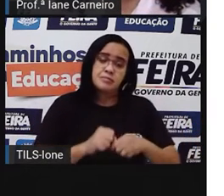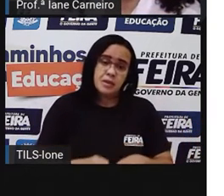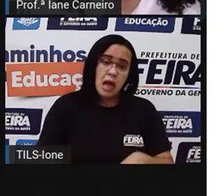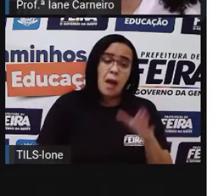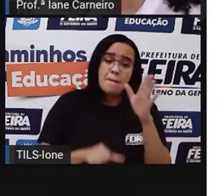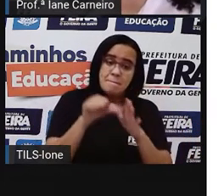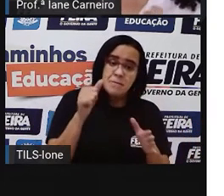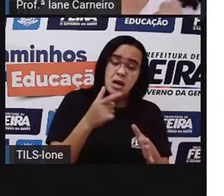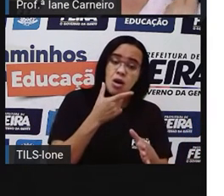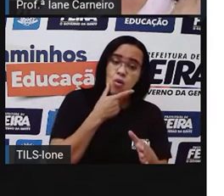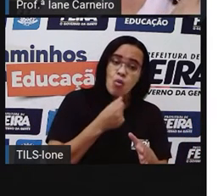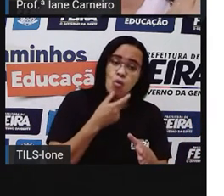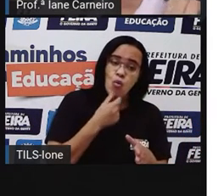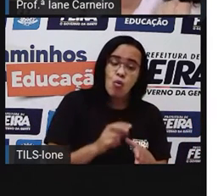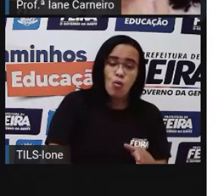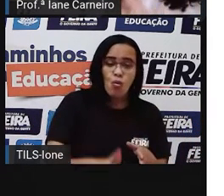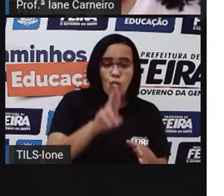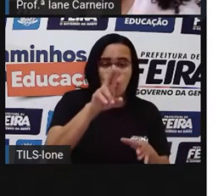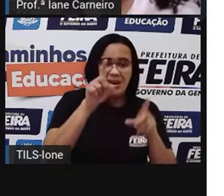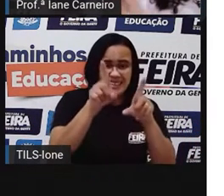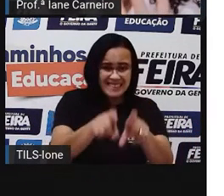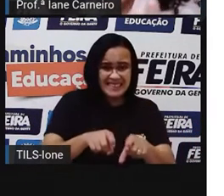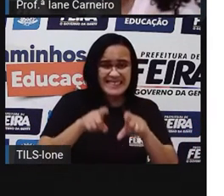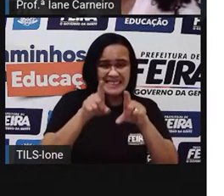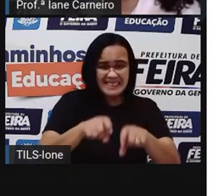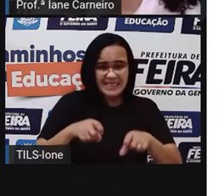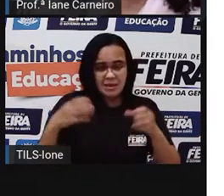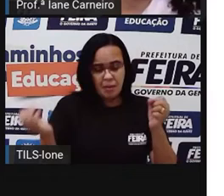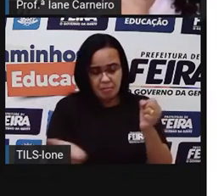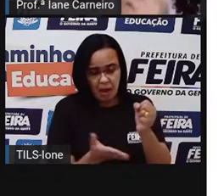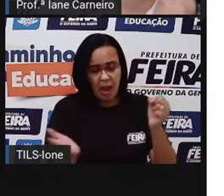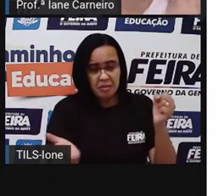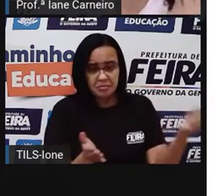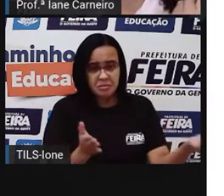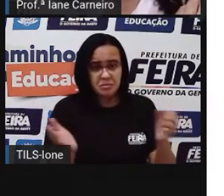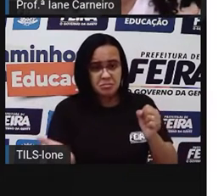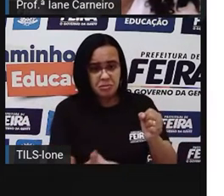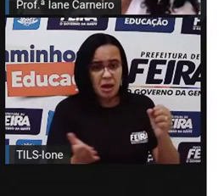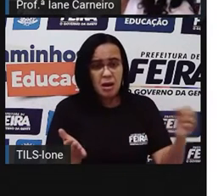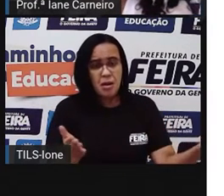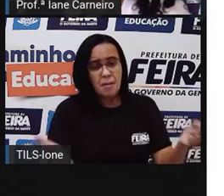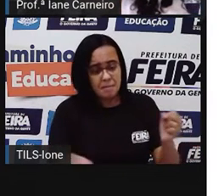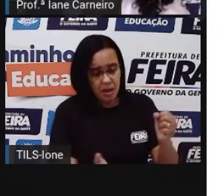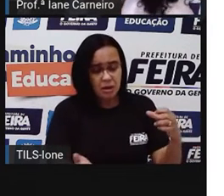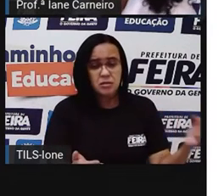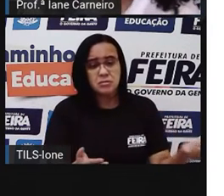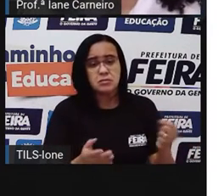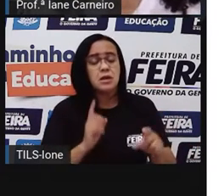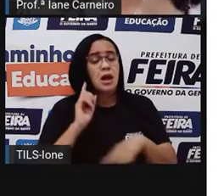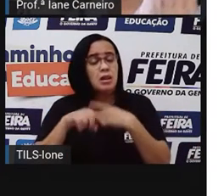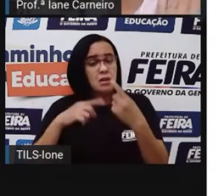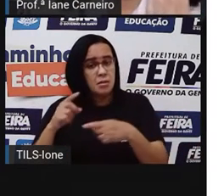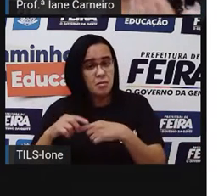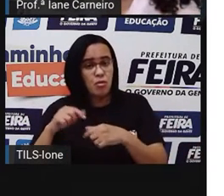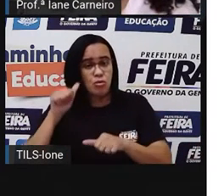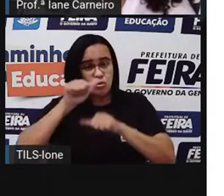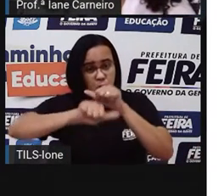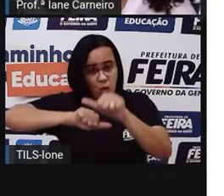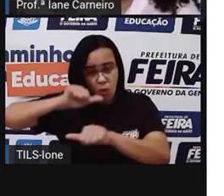o trigo, leva para processar, depois leva para vender no supermercado. Do